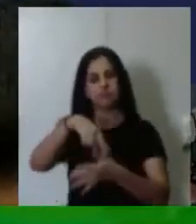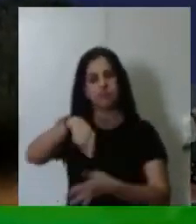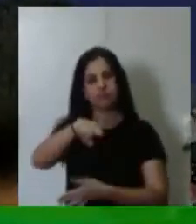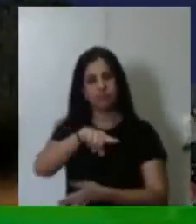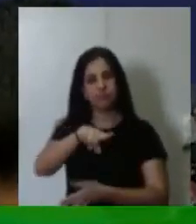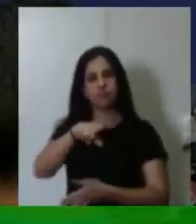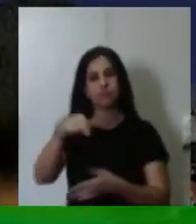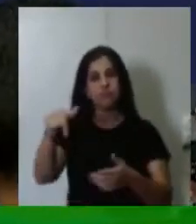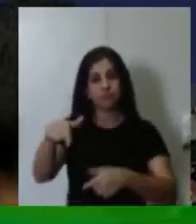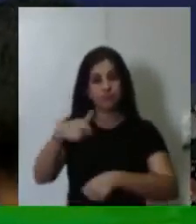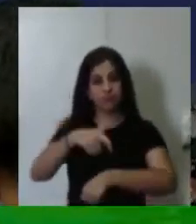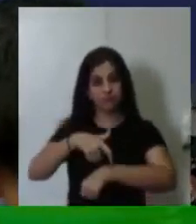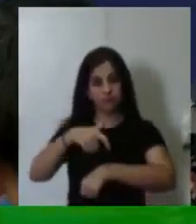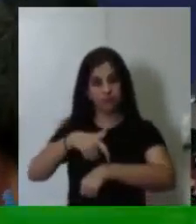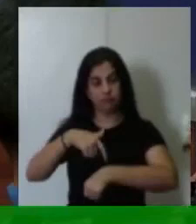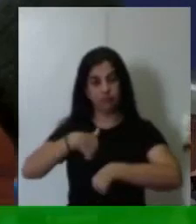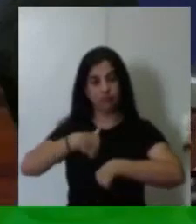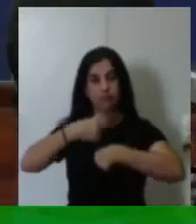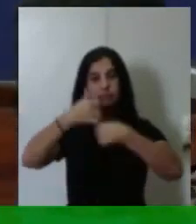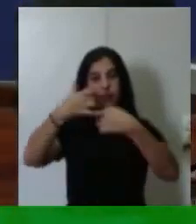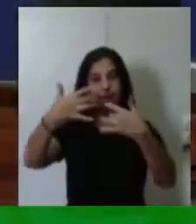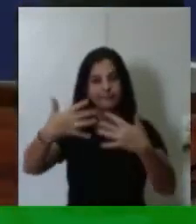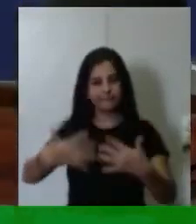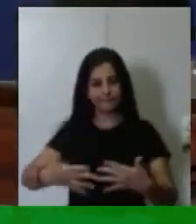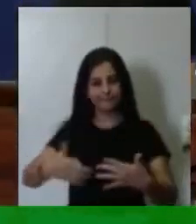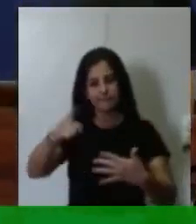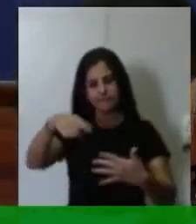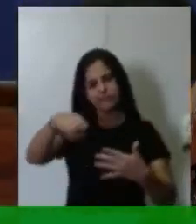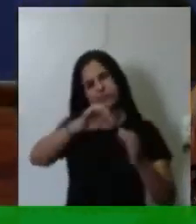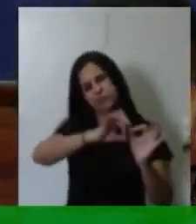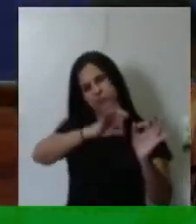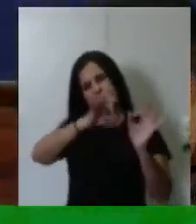nesse momento, a quem está nos acompanhando,